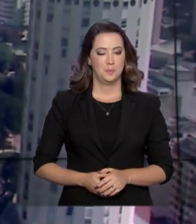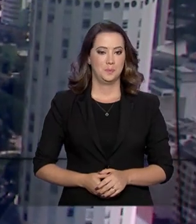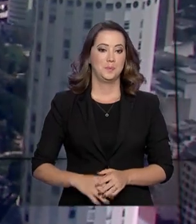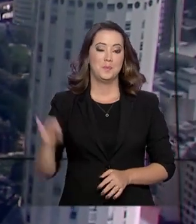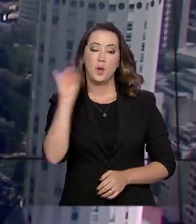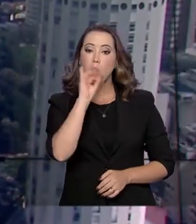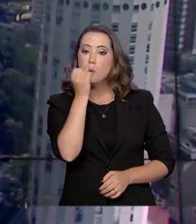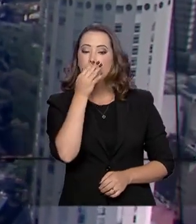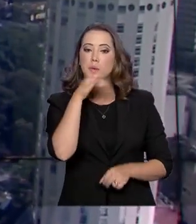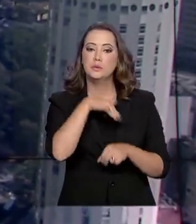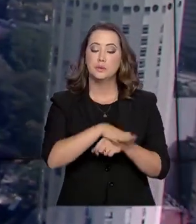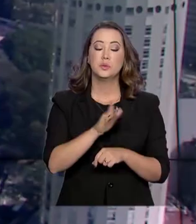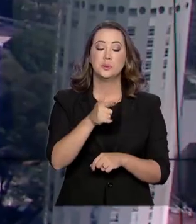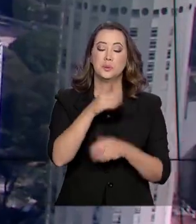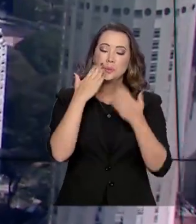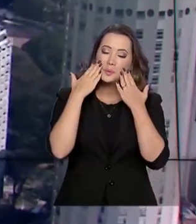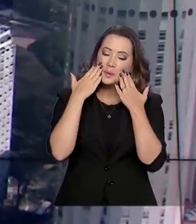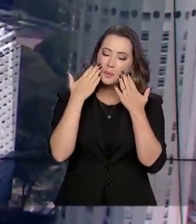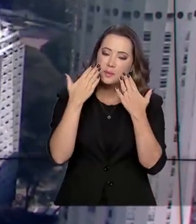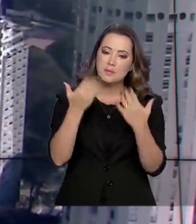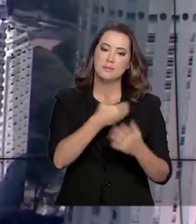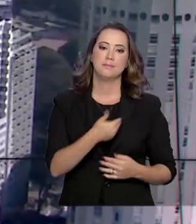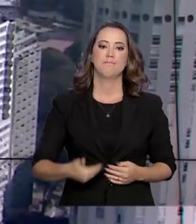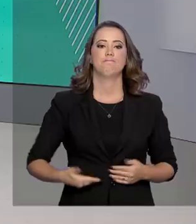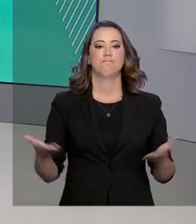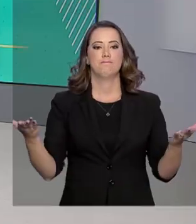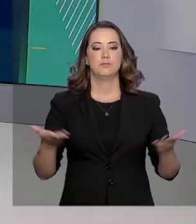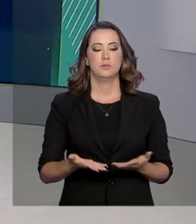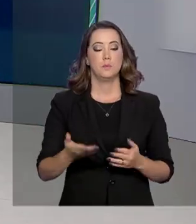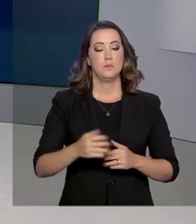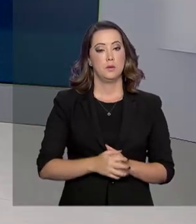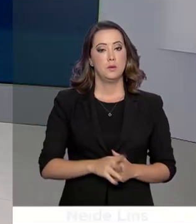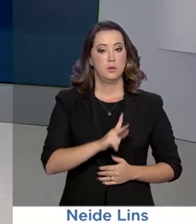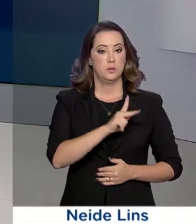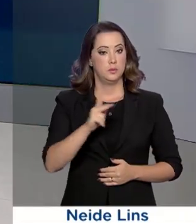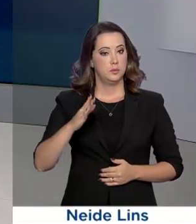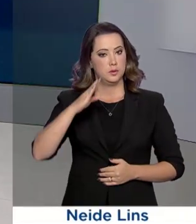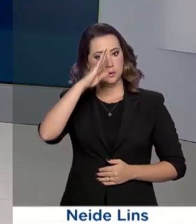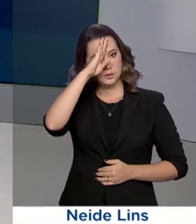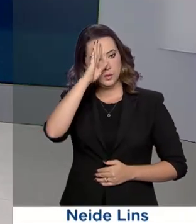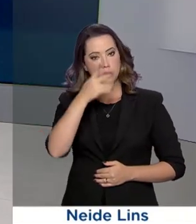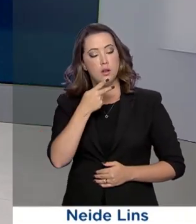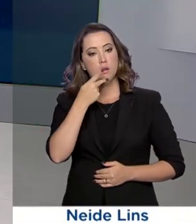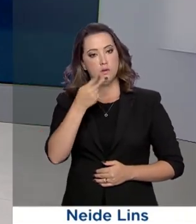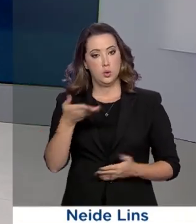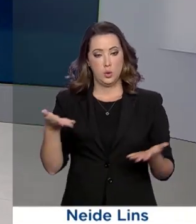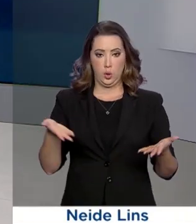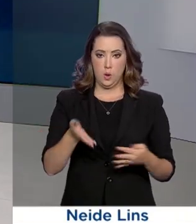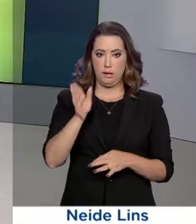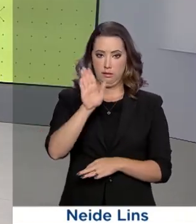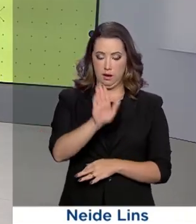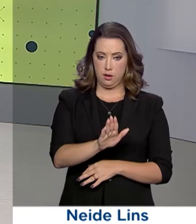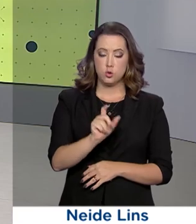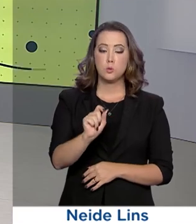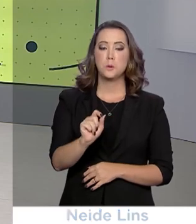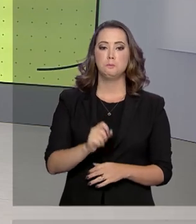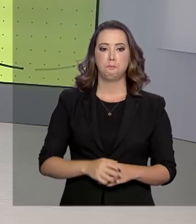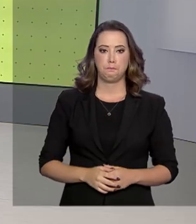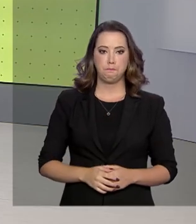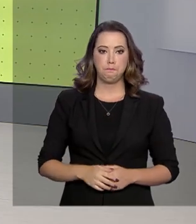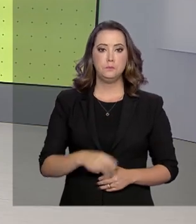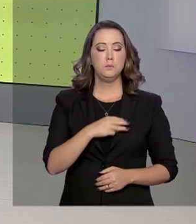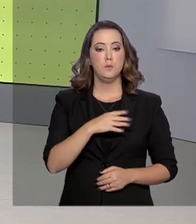Olá, boa noite. Já está no ar mais um Governo Agora. O presidente Jair Bolsonaro confirmou agora à tarde que Onyx